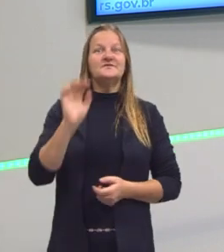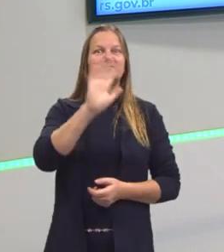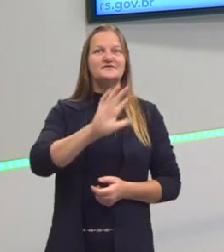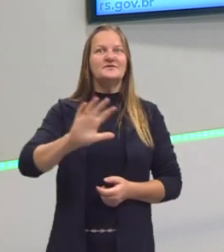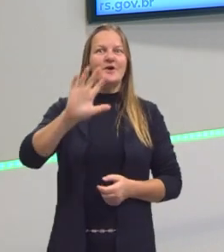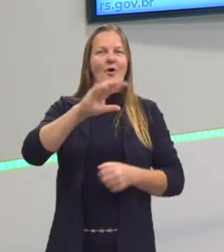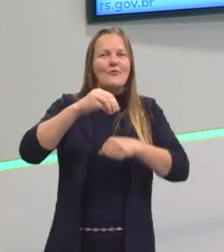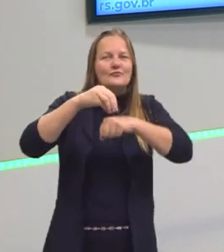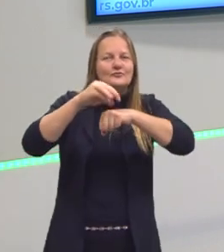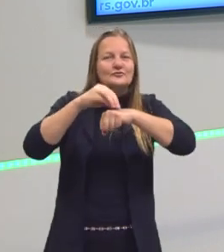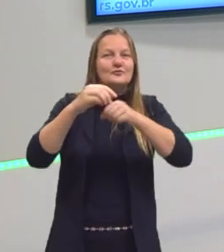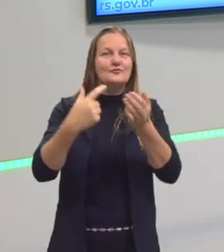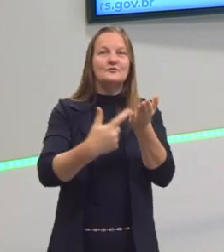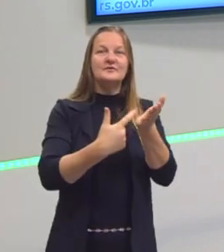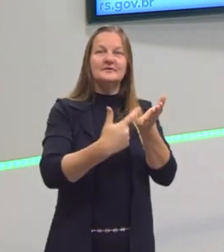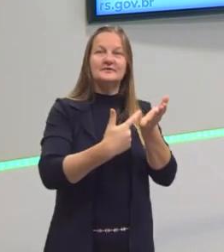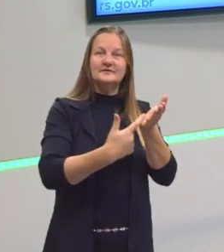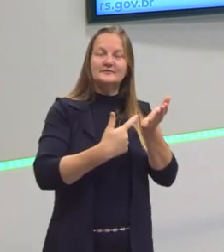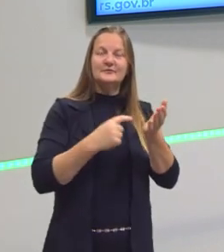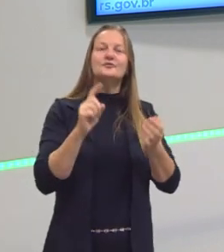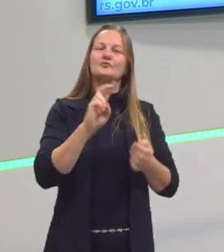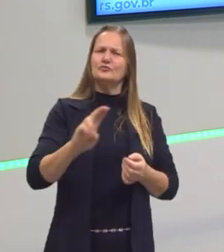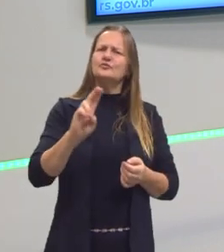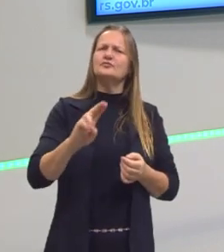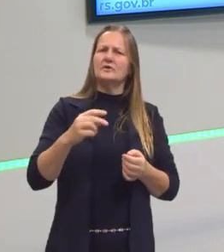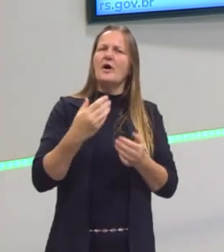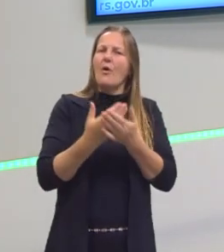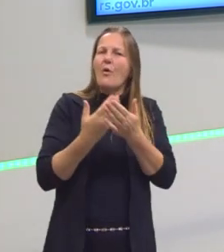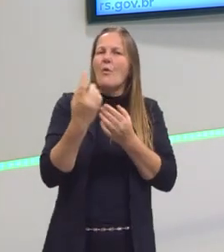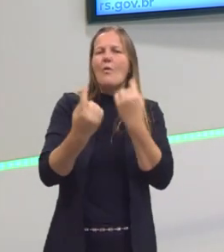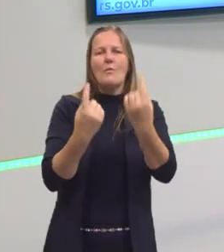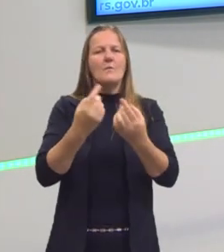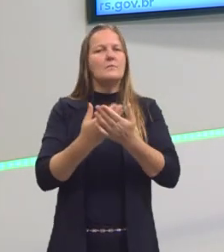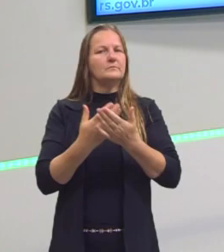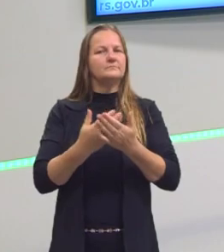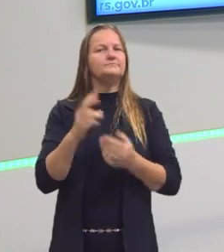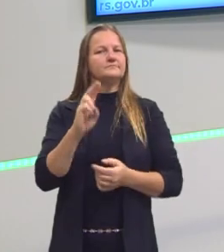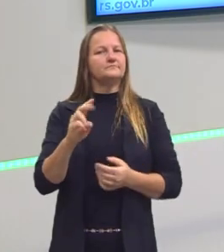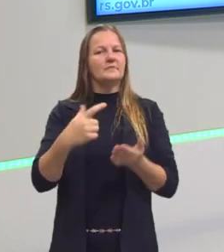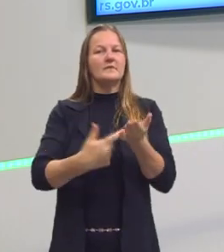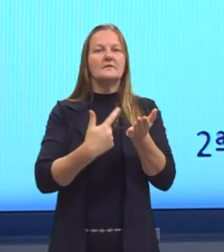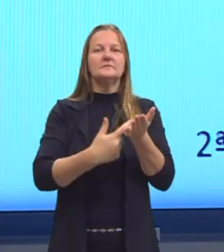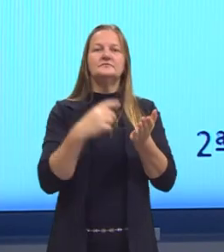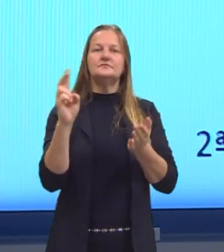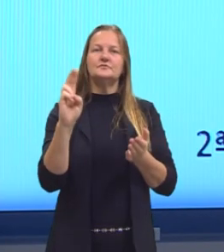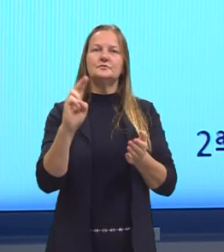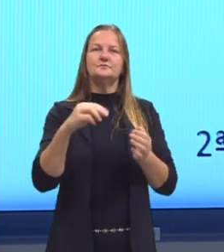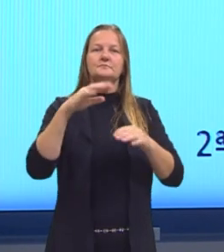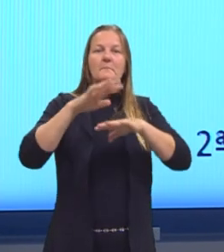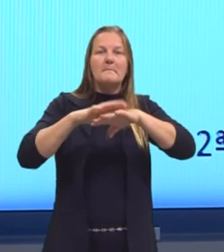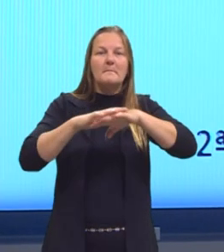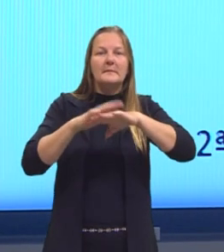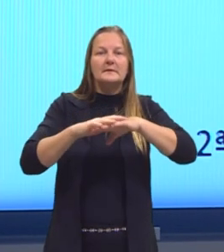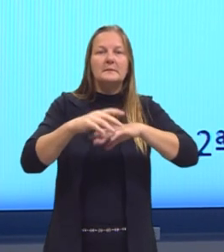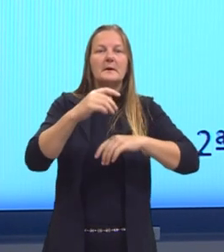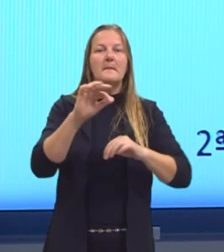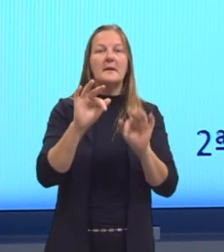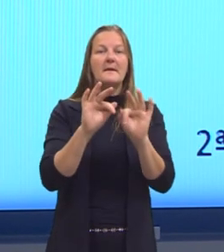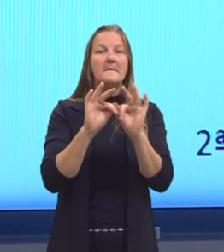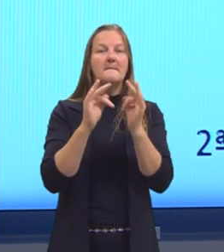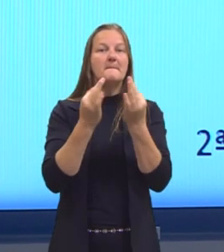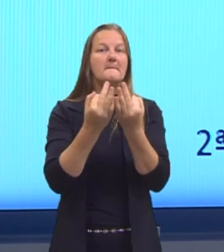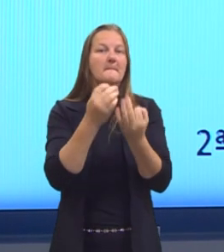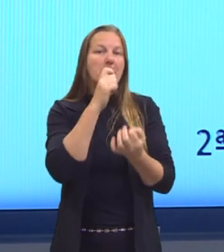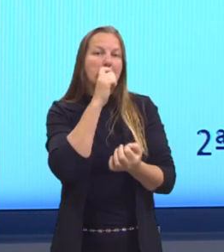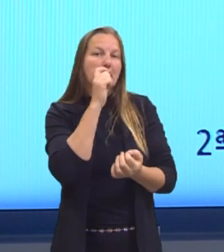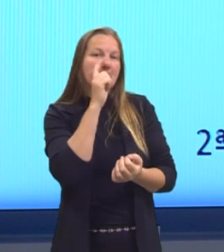sugestão de um livro que a gente vai utilizar em algumas aulas. O livro chama-se Matemática para Pais e Filhos,